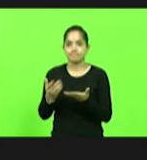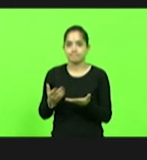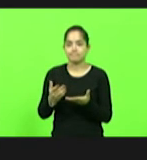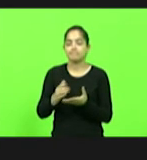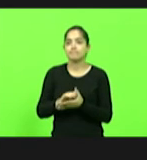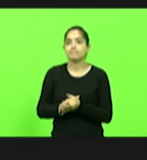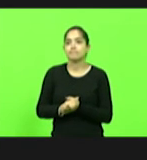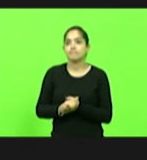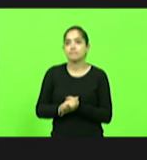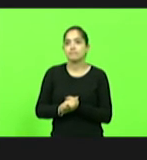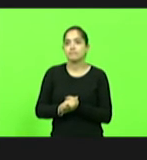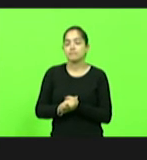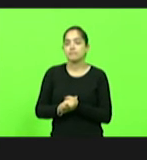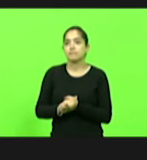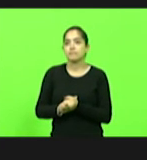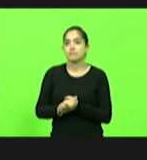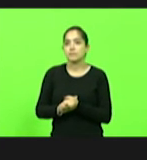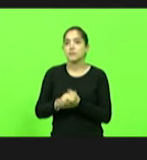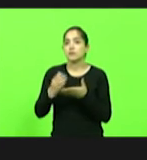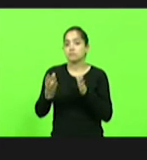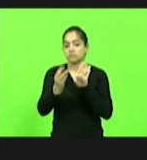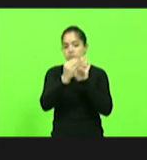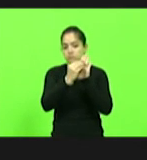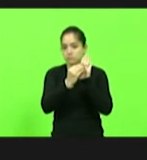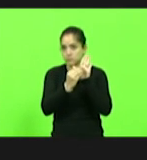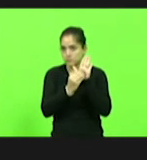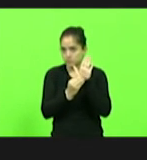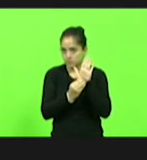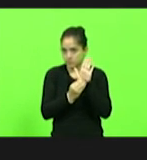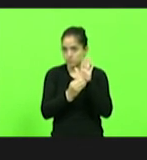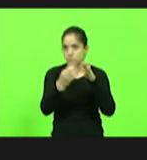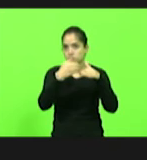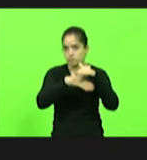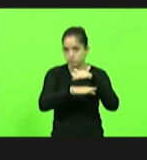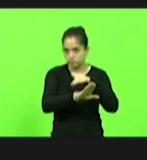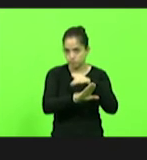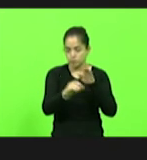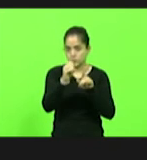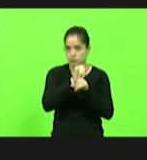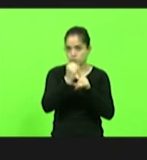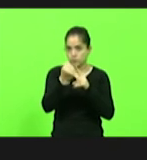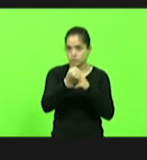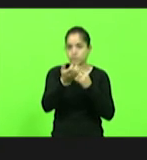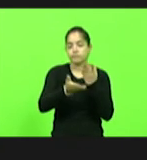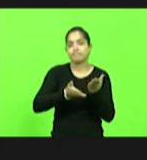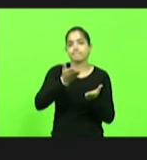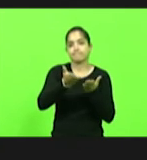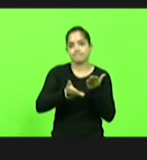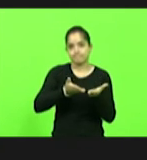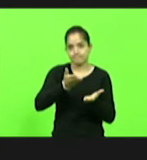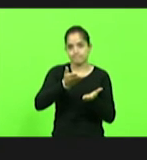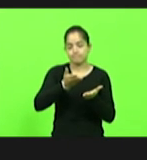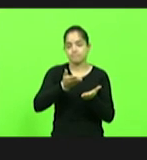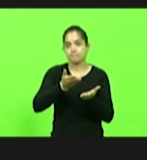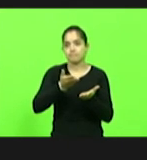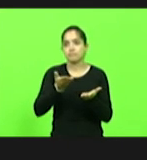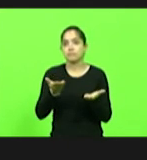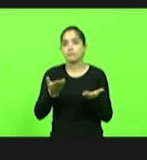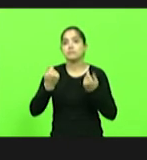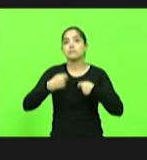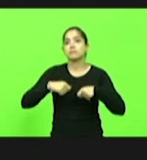colocado dentro do fundo de assistência social, o que é